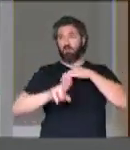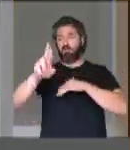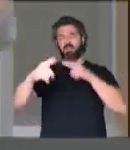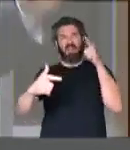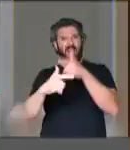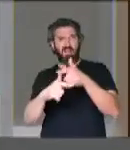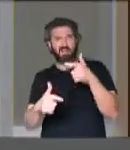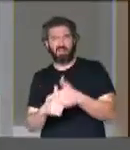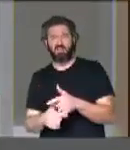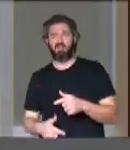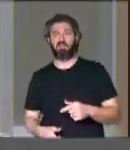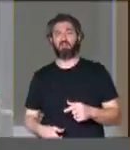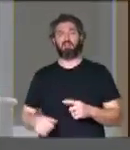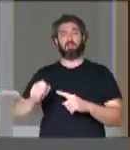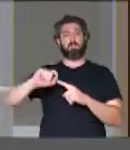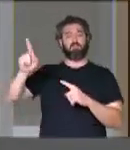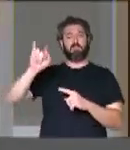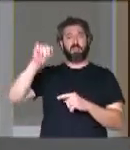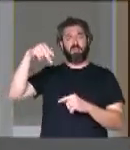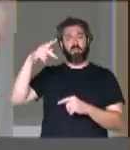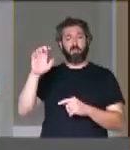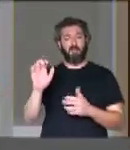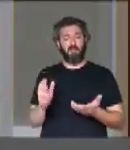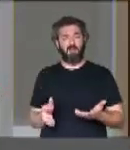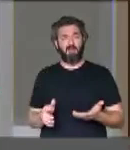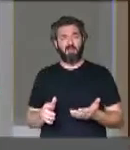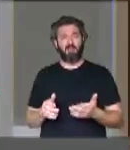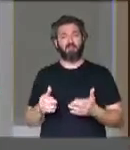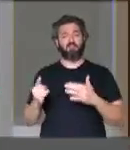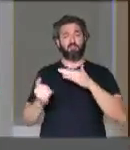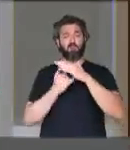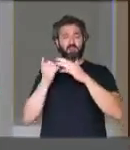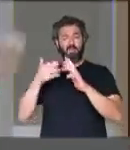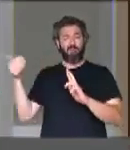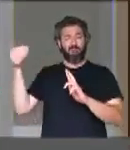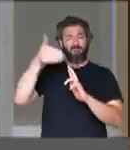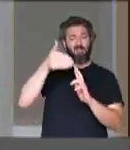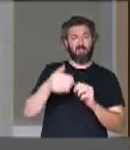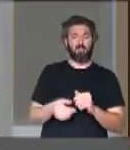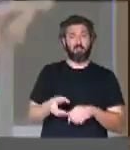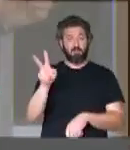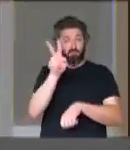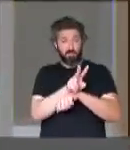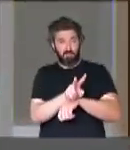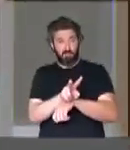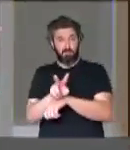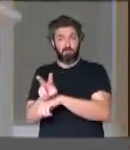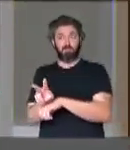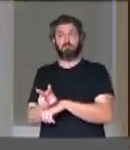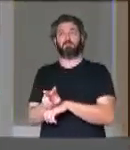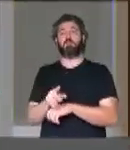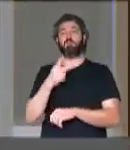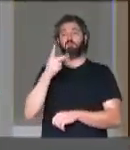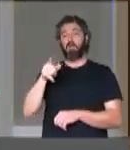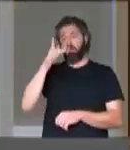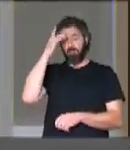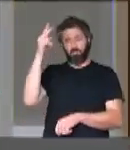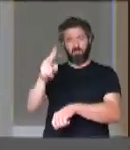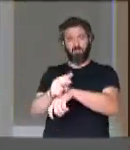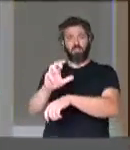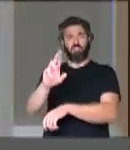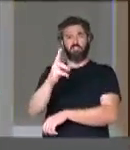universidades, destitui o INPE, que é um órgão de referência. Ataca a fiscalização, chamando os fiscais de